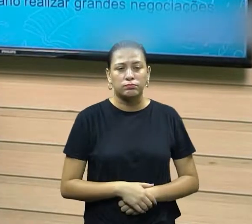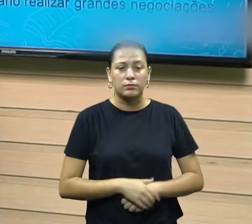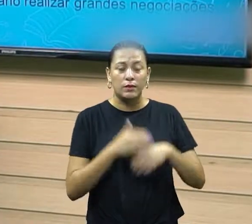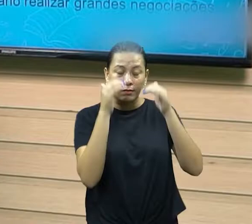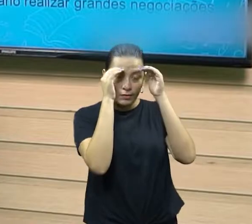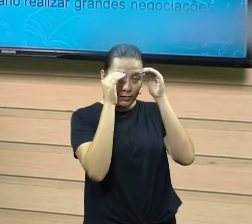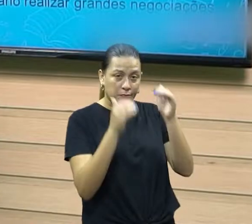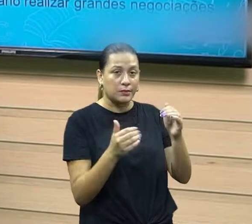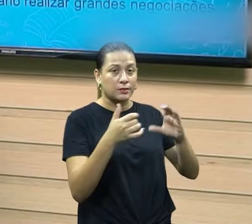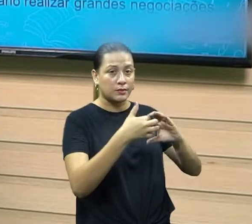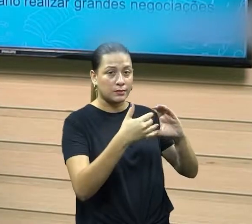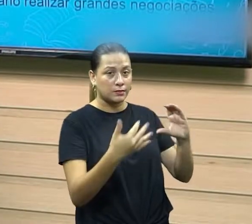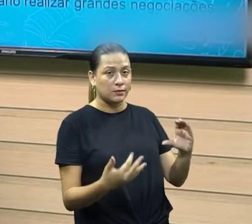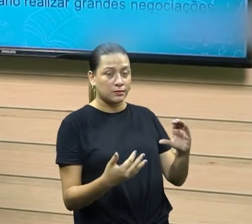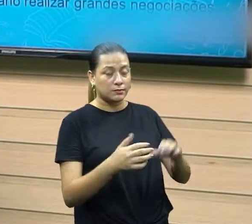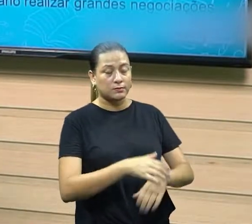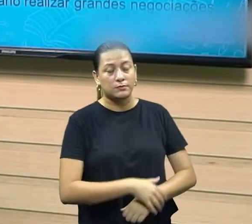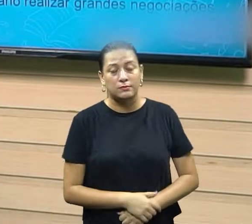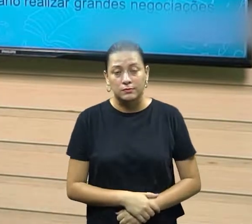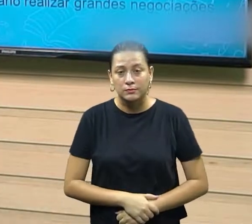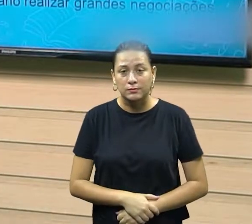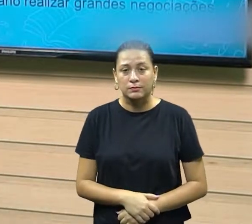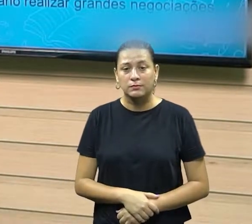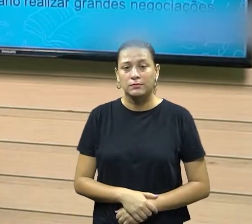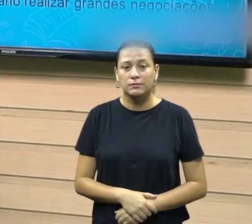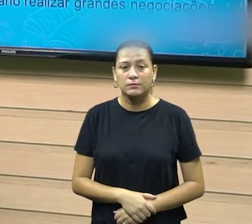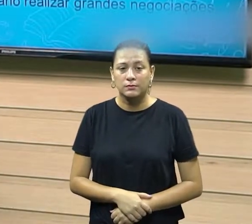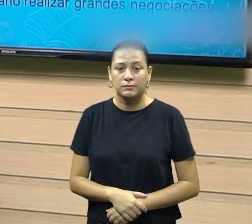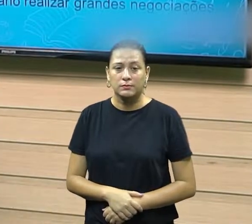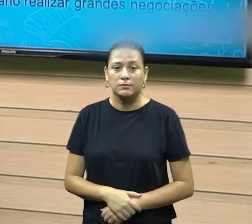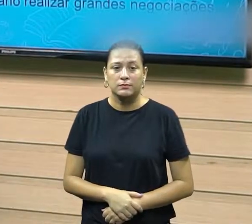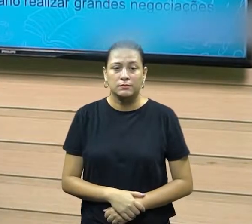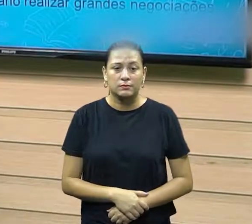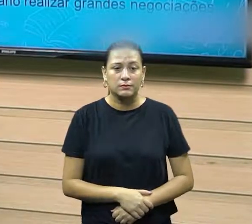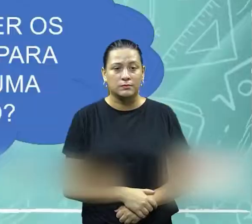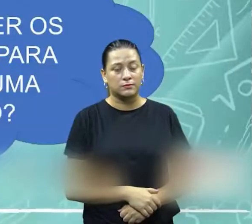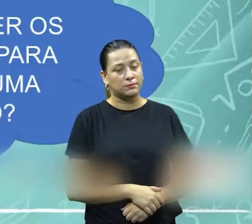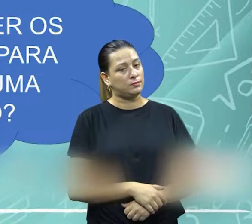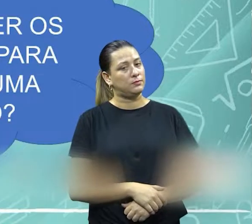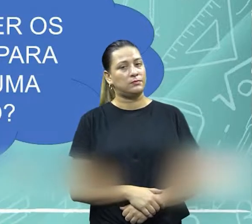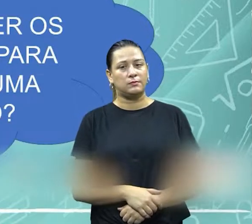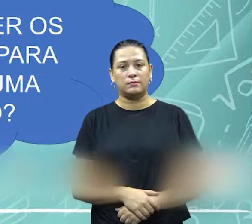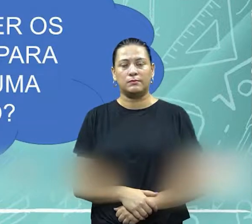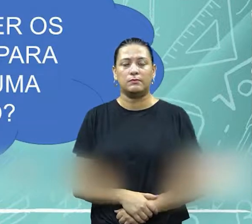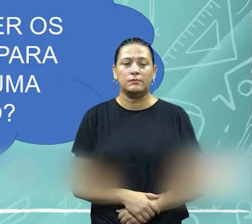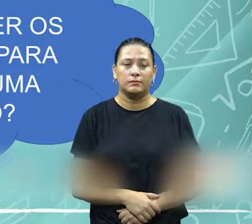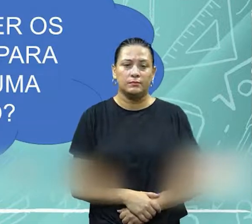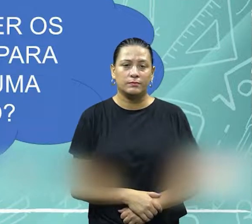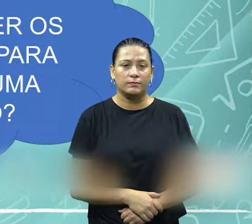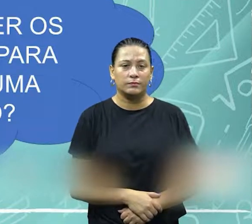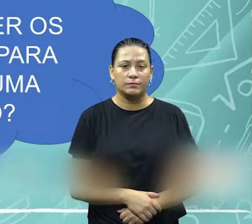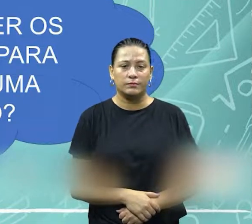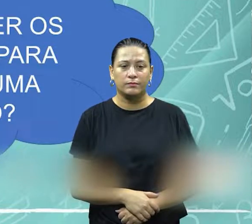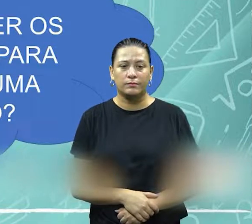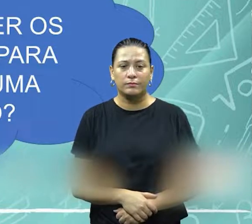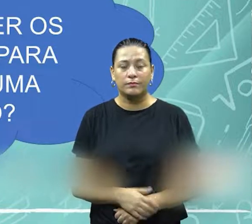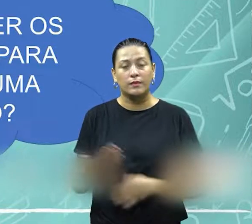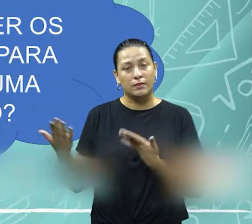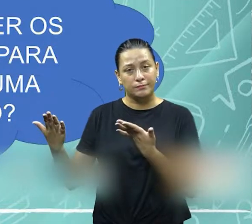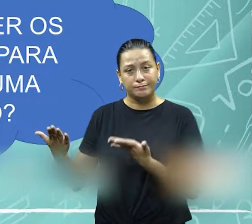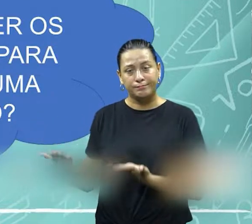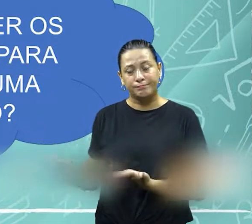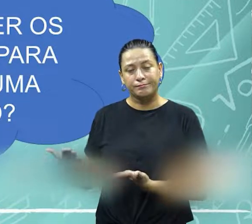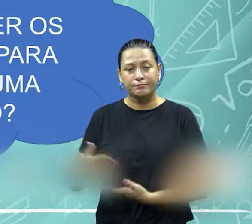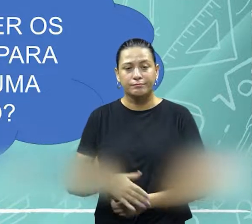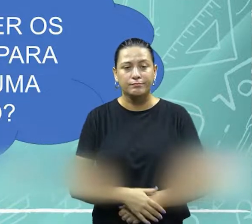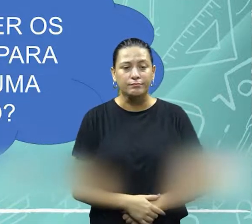características que você vai fazer presente nesse processo, que é um processo social, né? Então, vamos continuar. Aqui eu trago pra